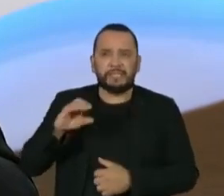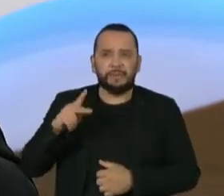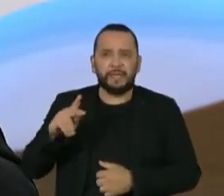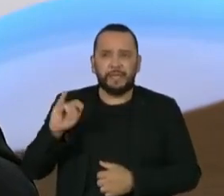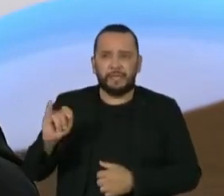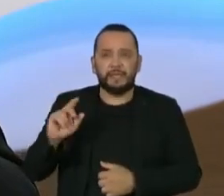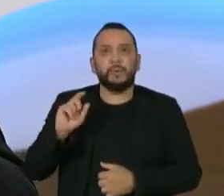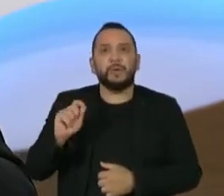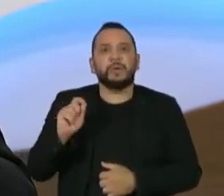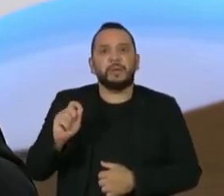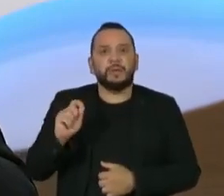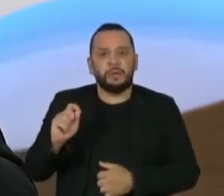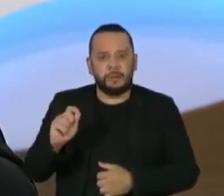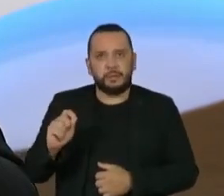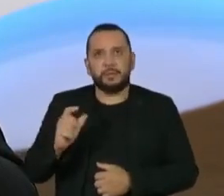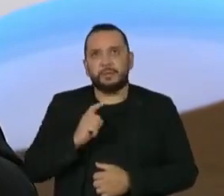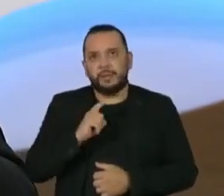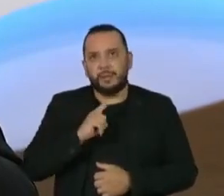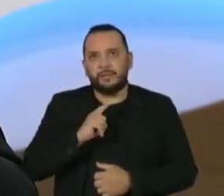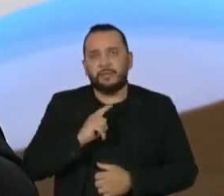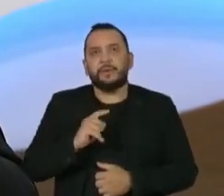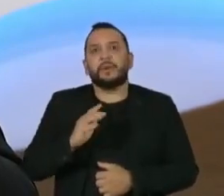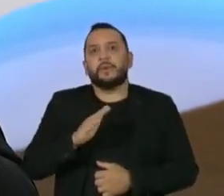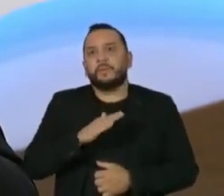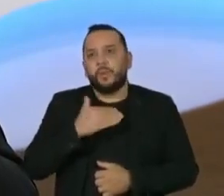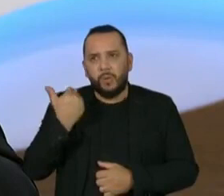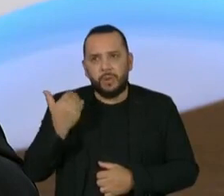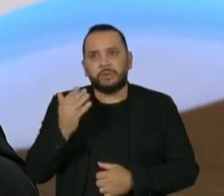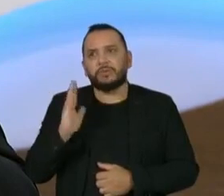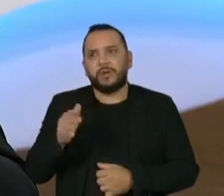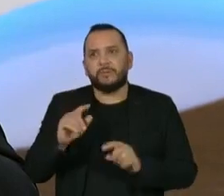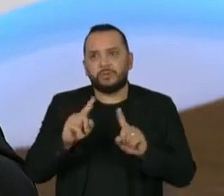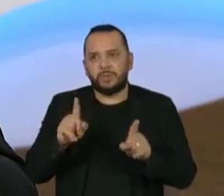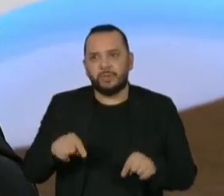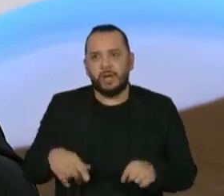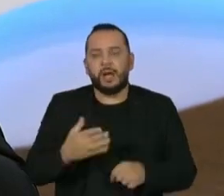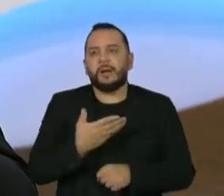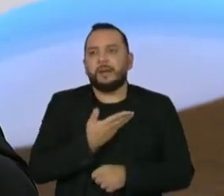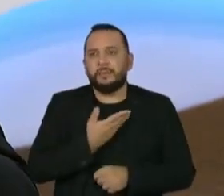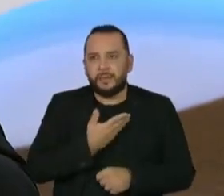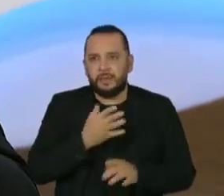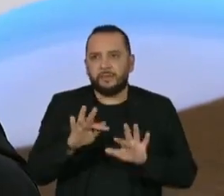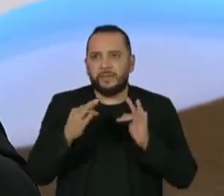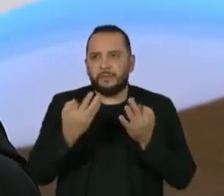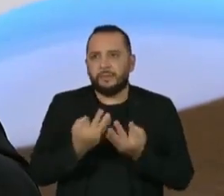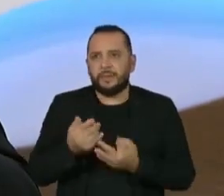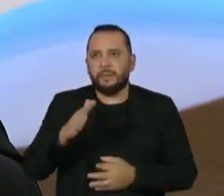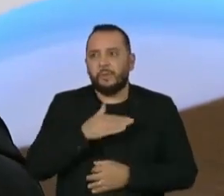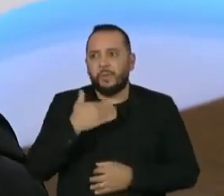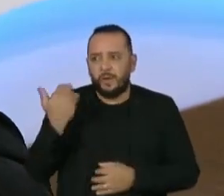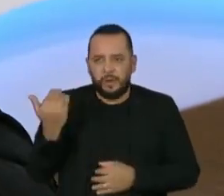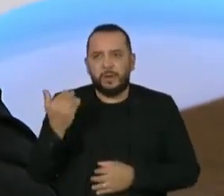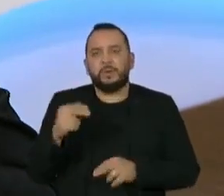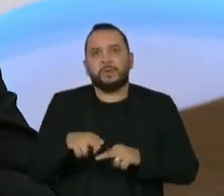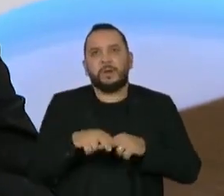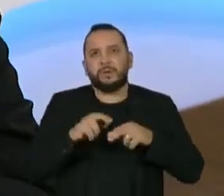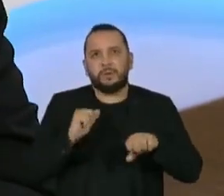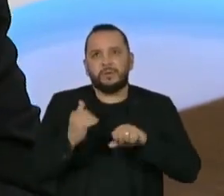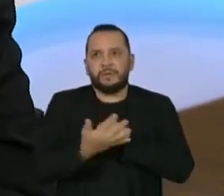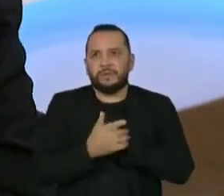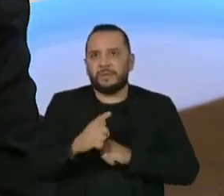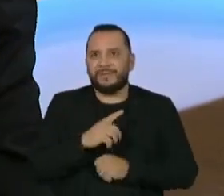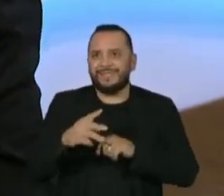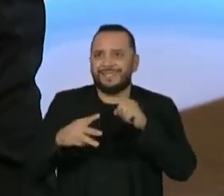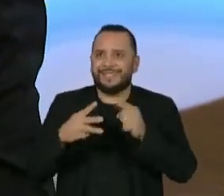que foi a perda, além dos funcionários, servidores, amigos, conhecidos, parentes, que nós perdemos pela pandemia, nós perdemos três colegas